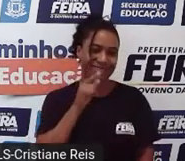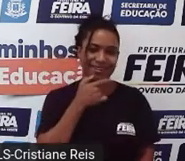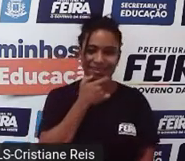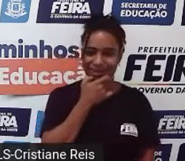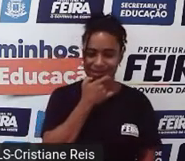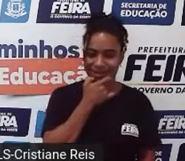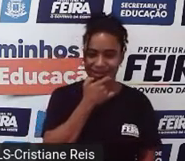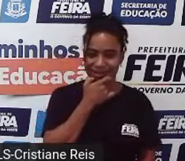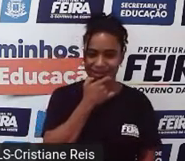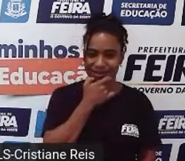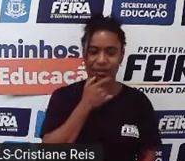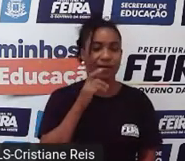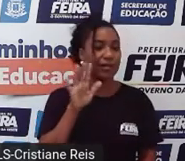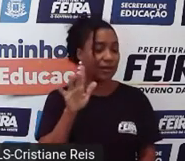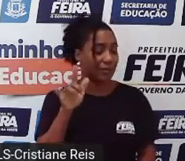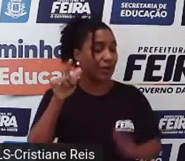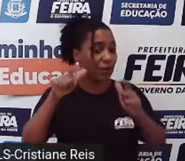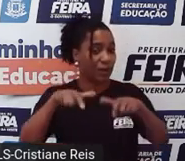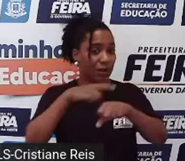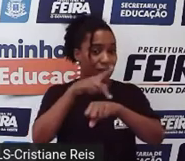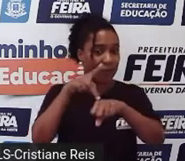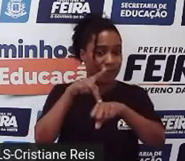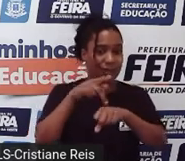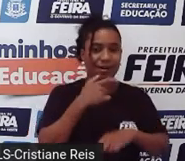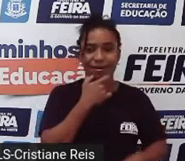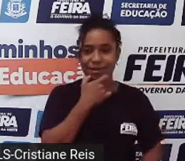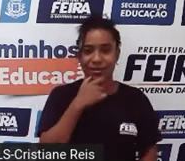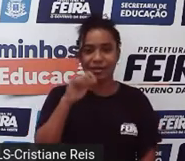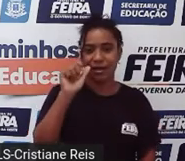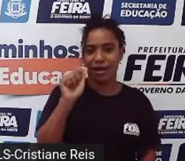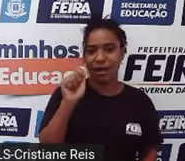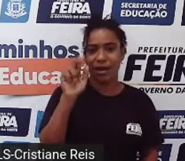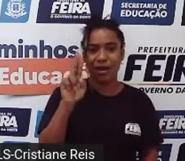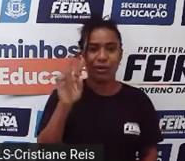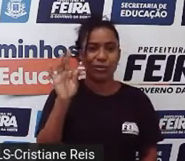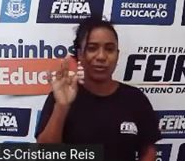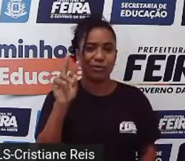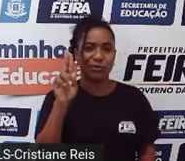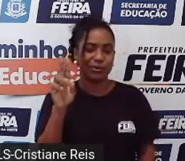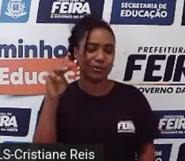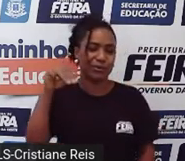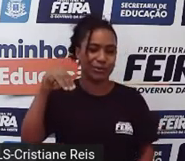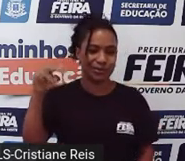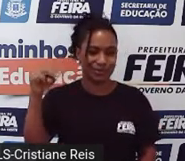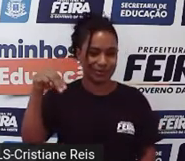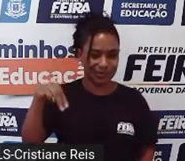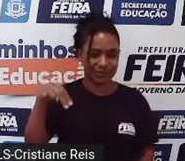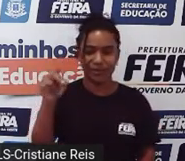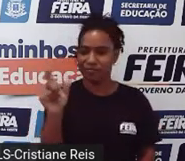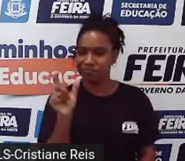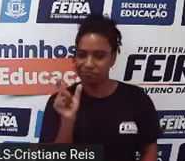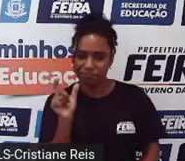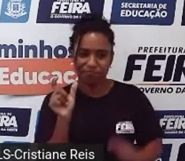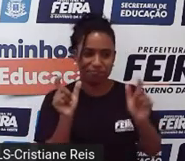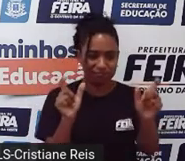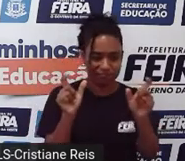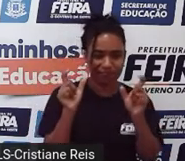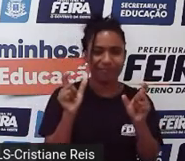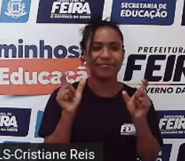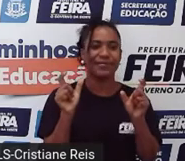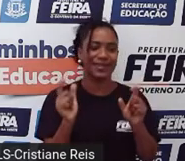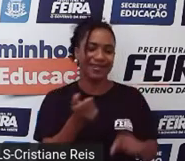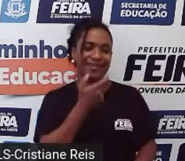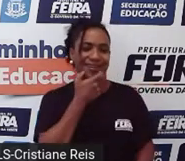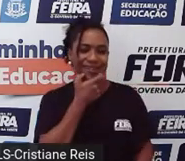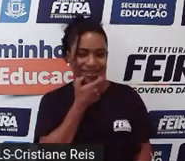oram na Inglaterra. Às vezes, existem essas diferenças de vocabulário, ok? Entre o inglês dos Estados